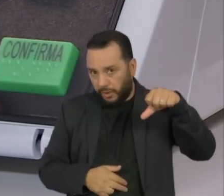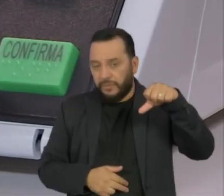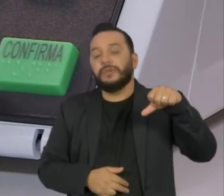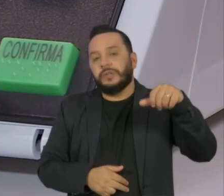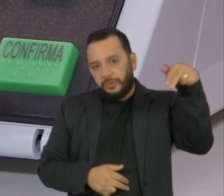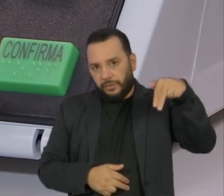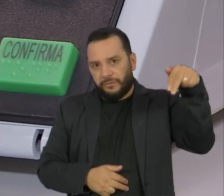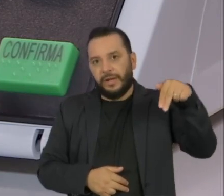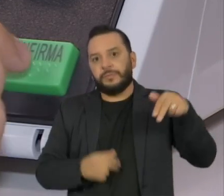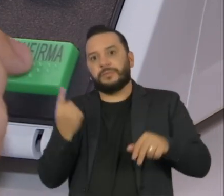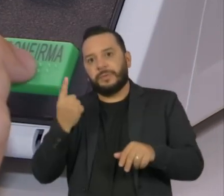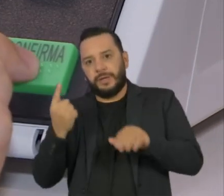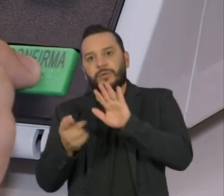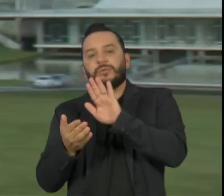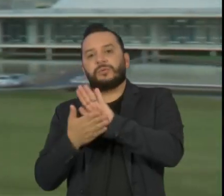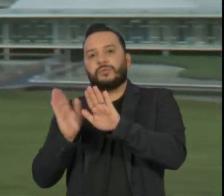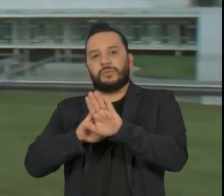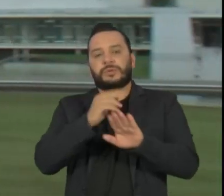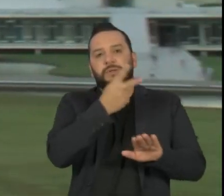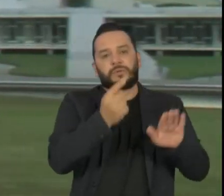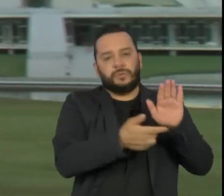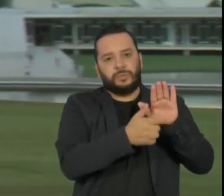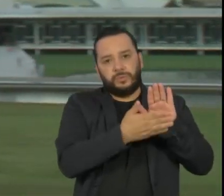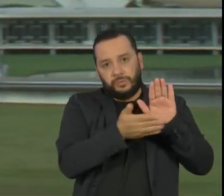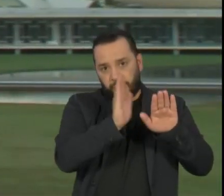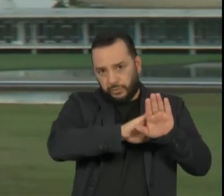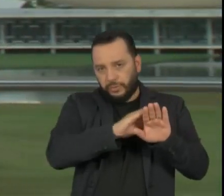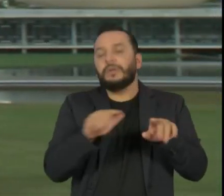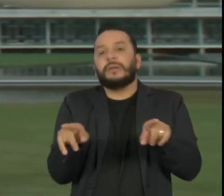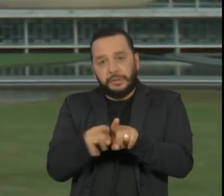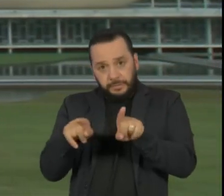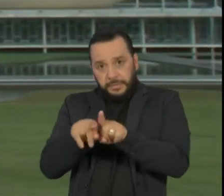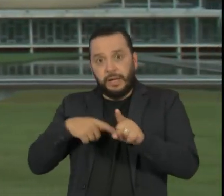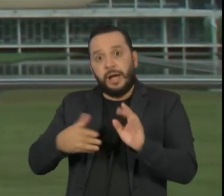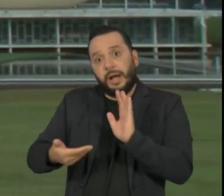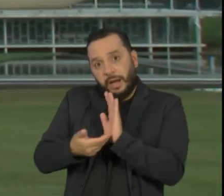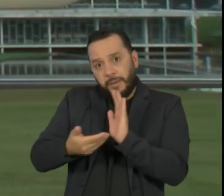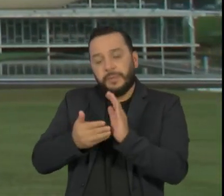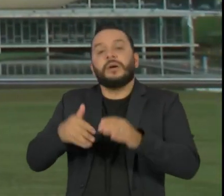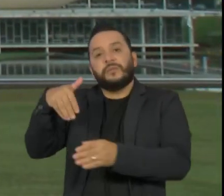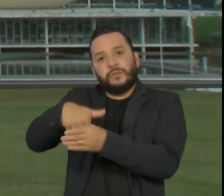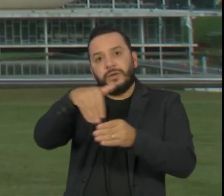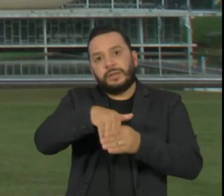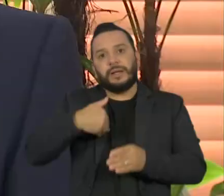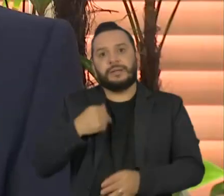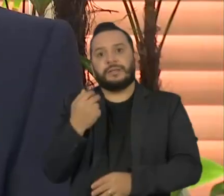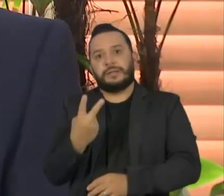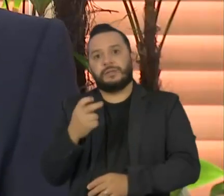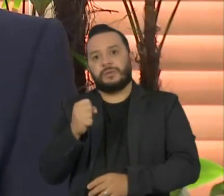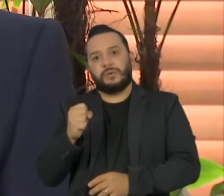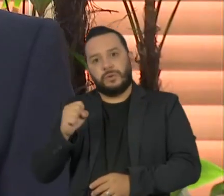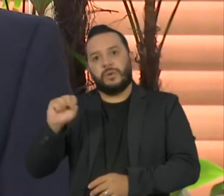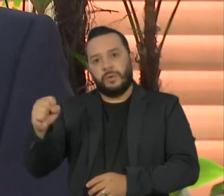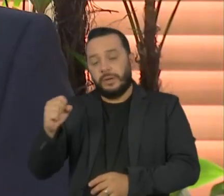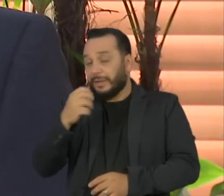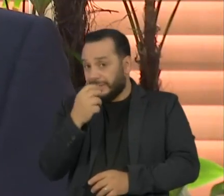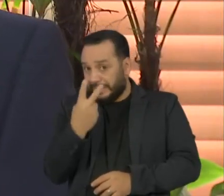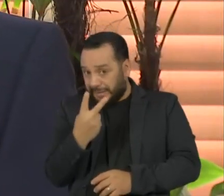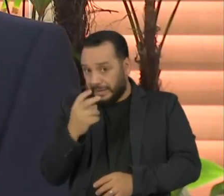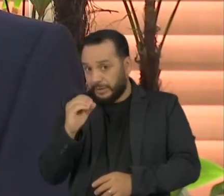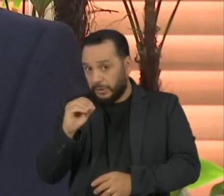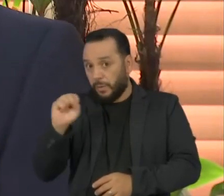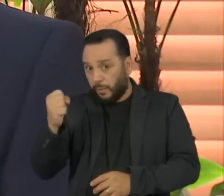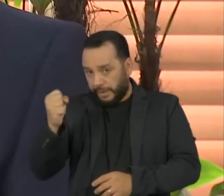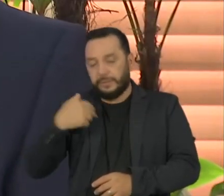Agora, o projeto tem que ser votado pela Câmara, onde precisa do apoio de pelo menos 308 deputados. São milhares de